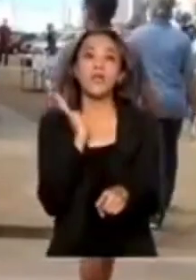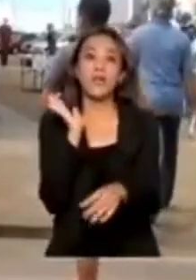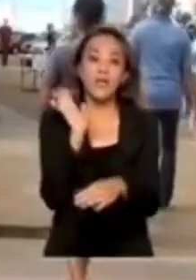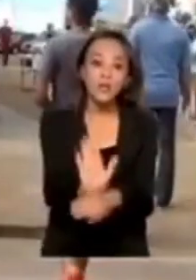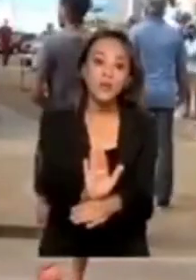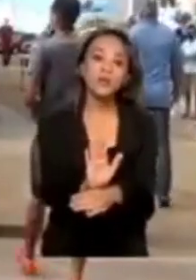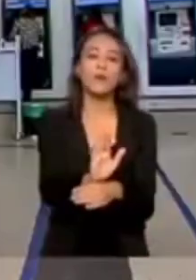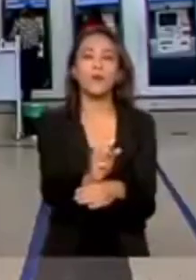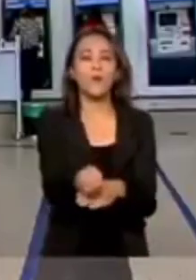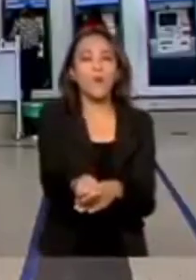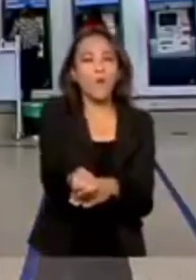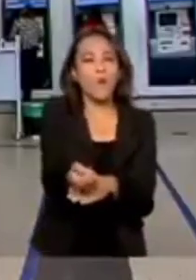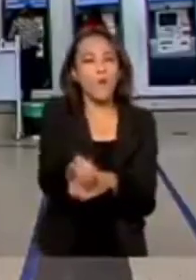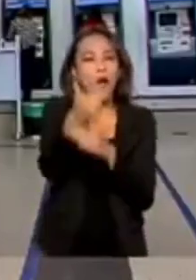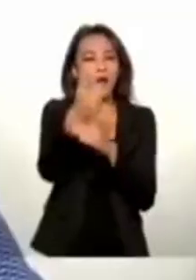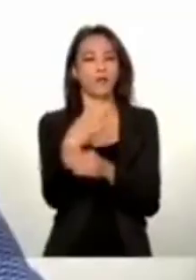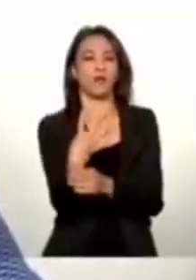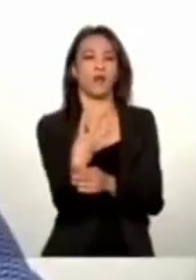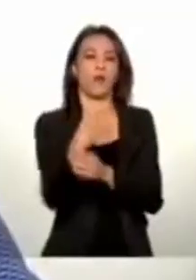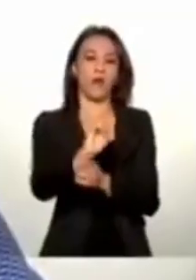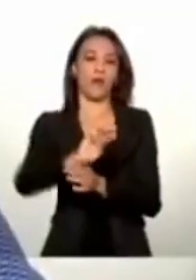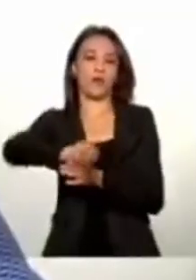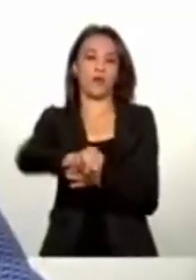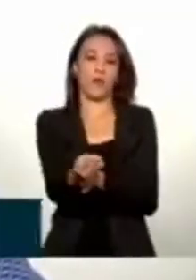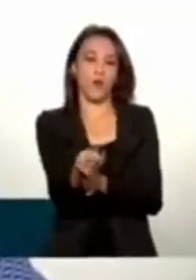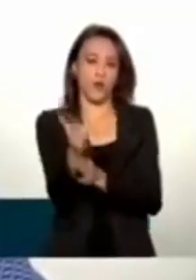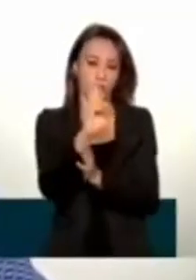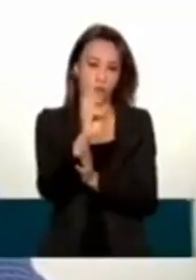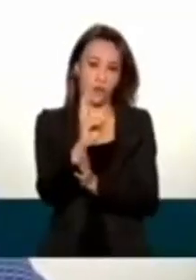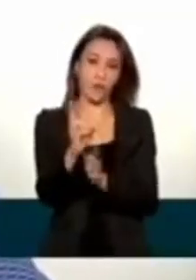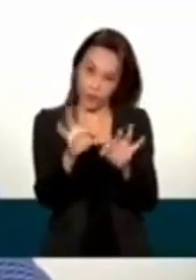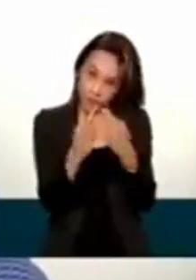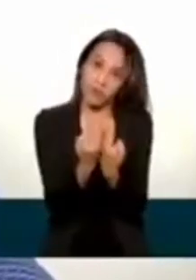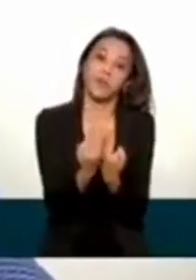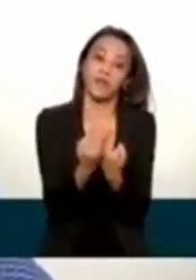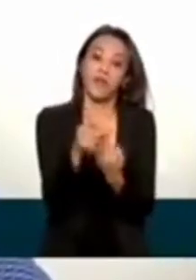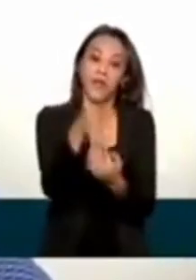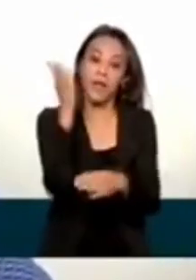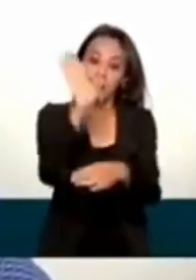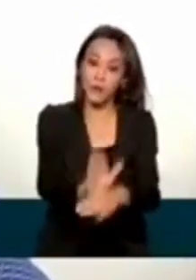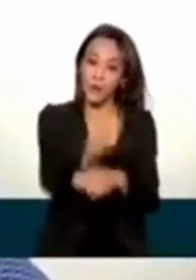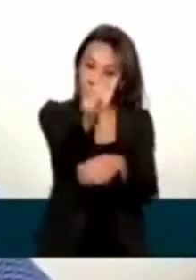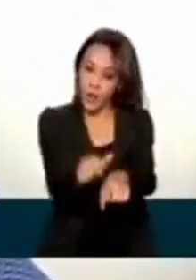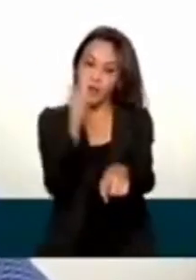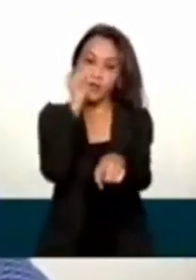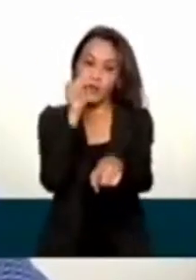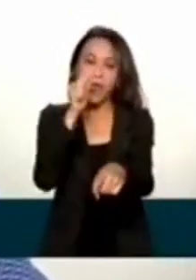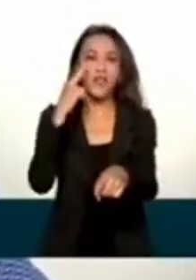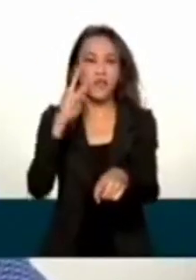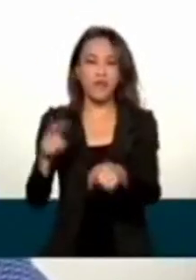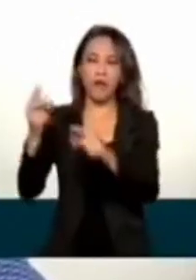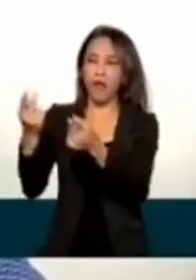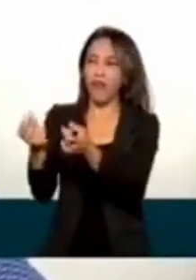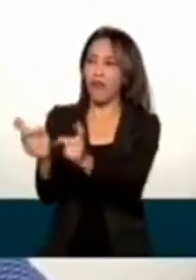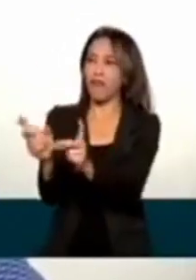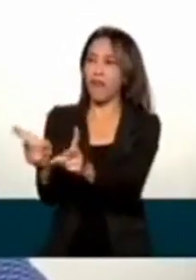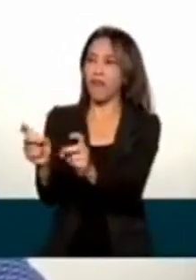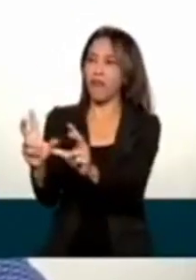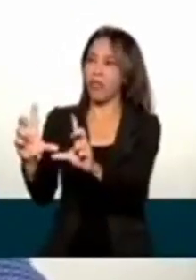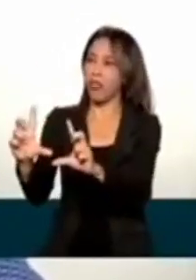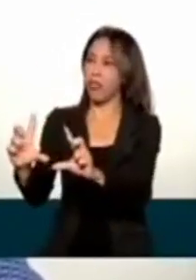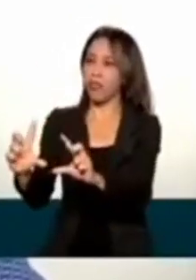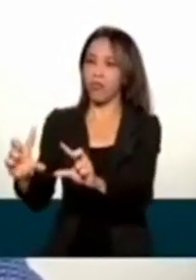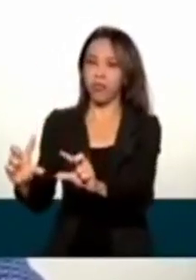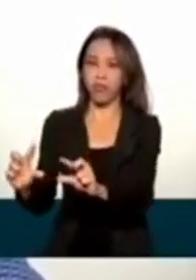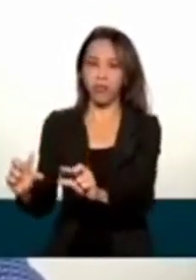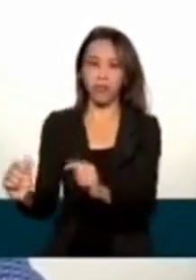quase 40 milhões de famílias. Dinheiro que ajudou a Luciana, que é autônoma e viu as vendas caírem muito na pandemia.